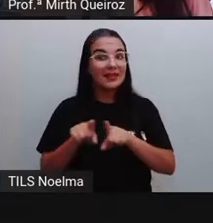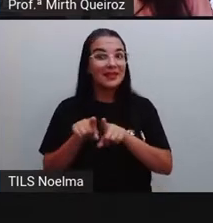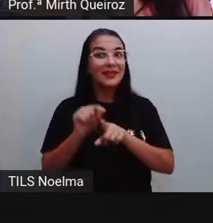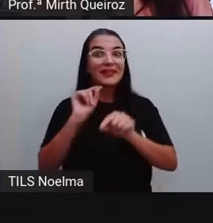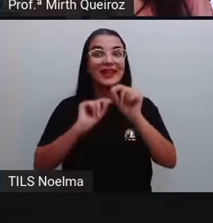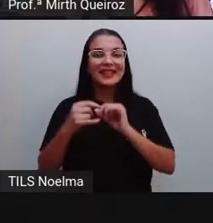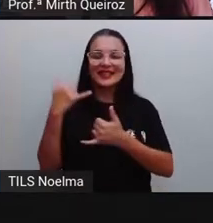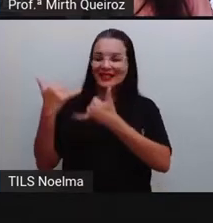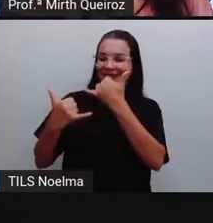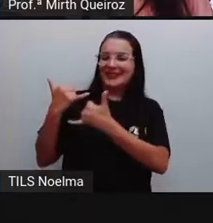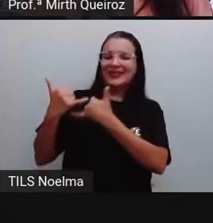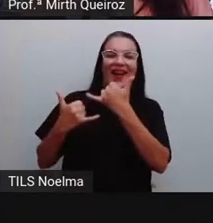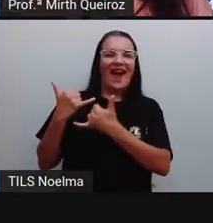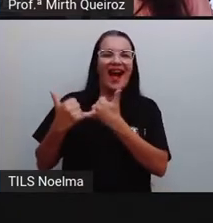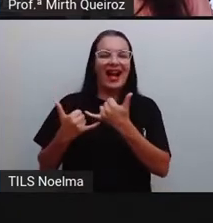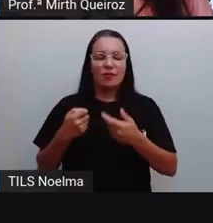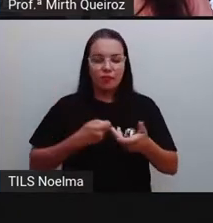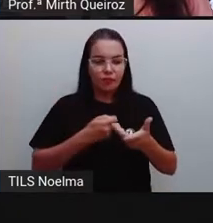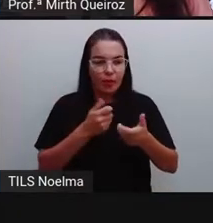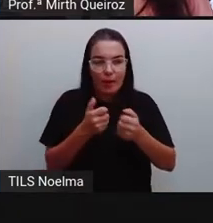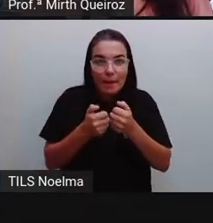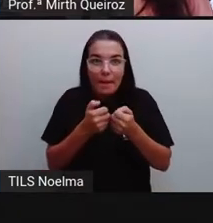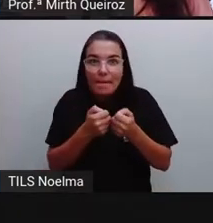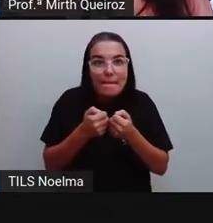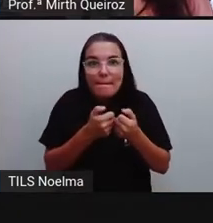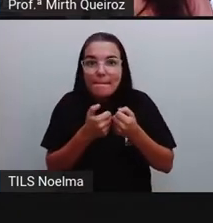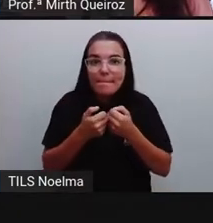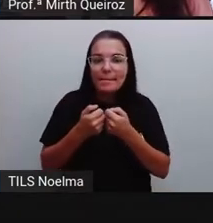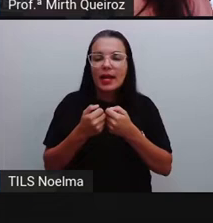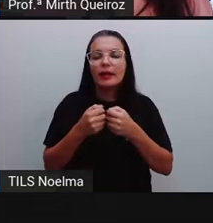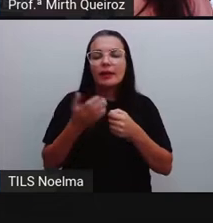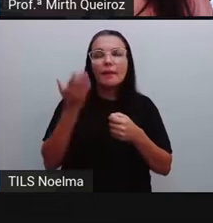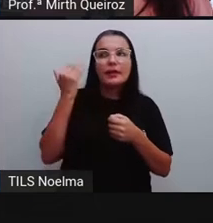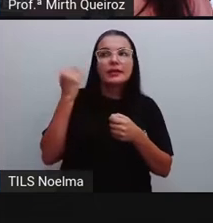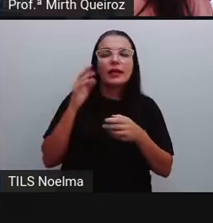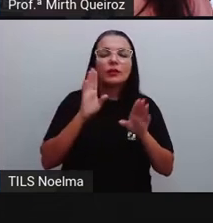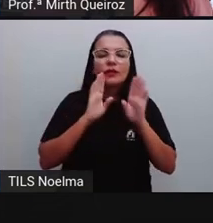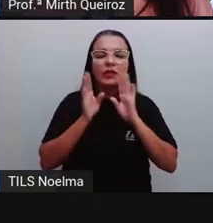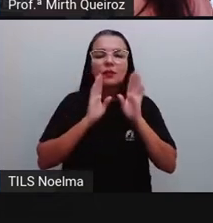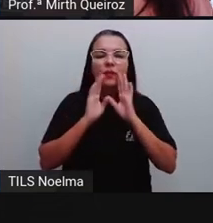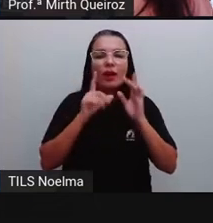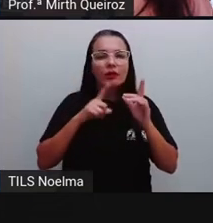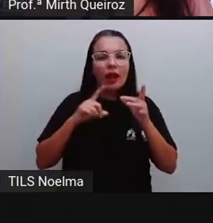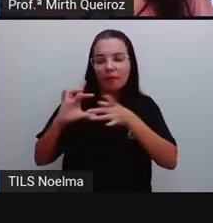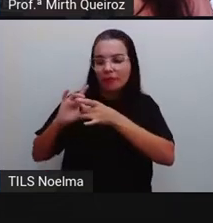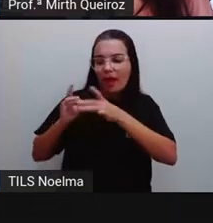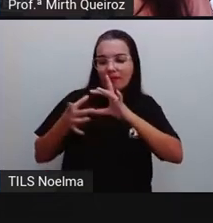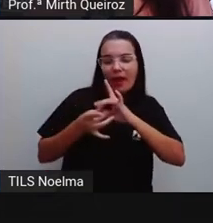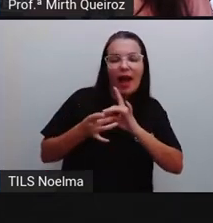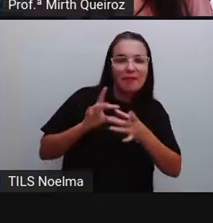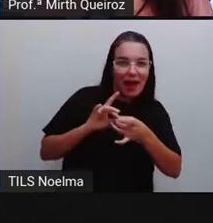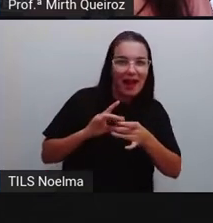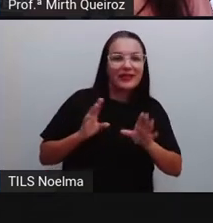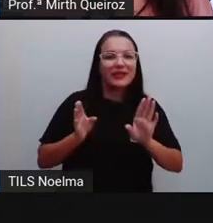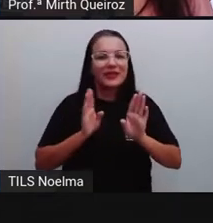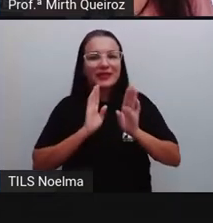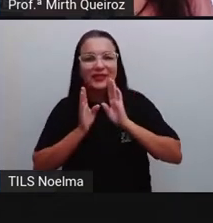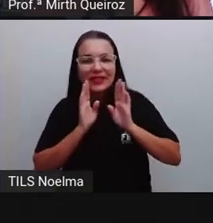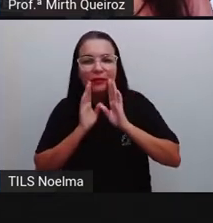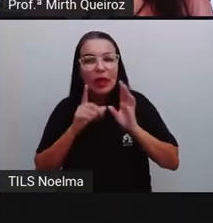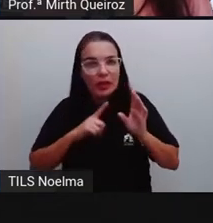Jogar, né? No Facebook, por exemplo, há um tempo tinha alguns joguinhos, né? De interação entre as pessoas dentro dessa